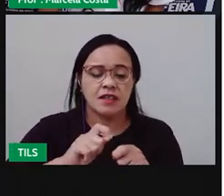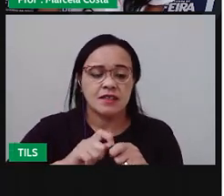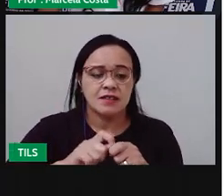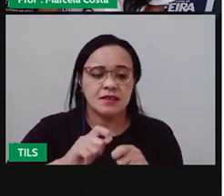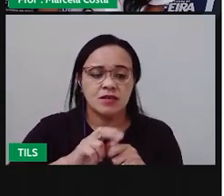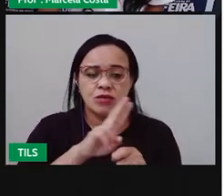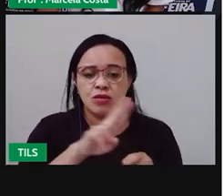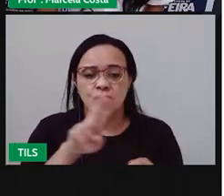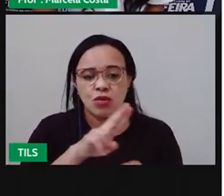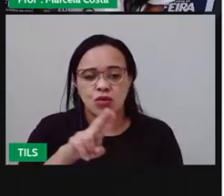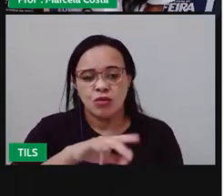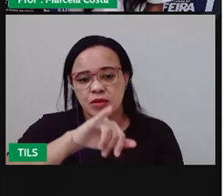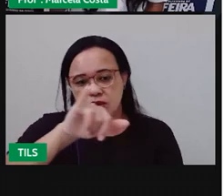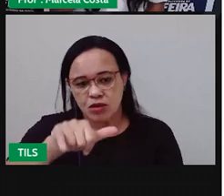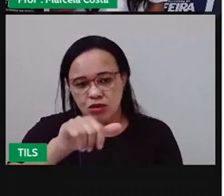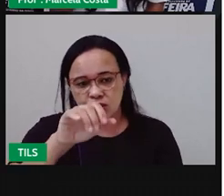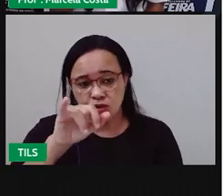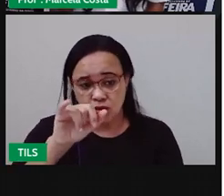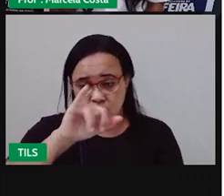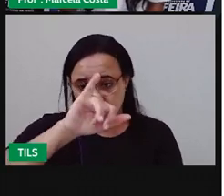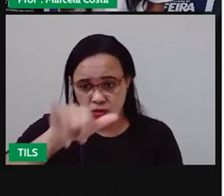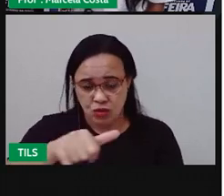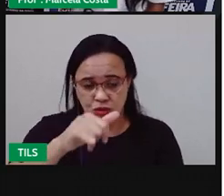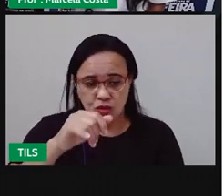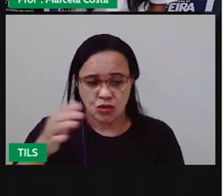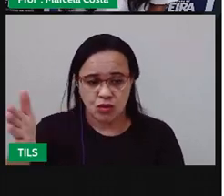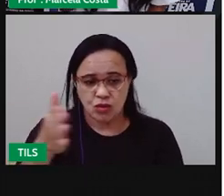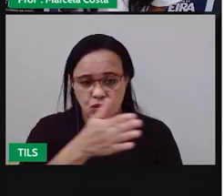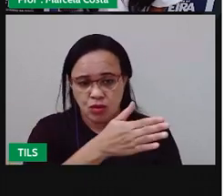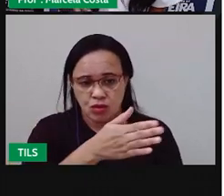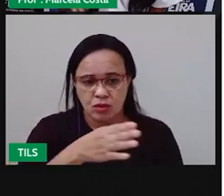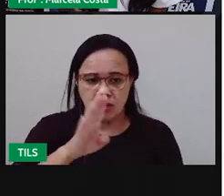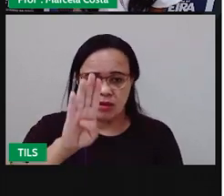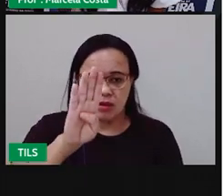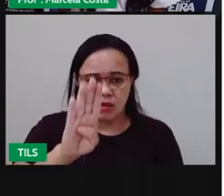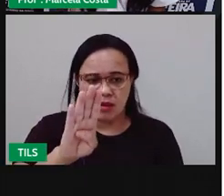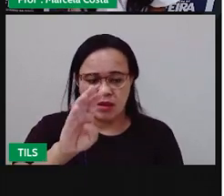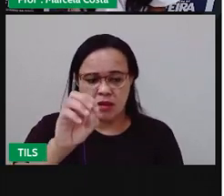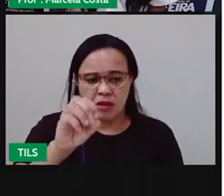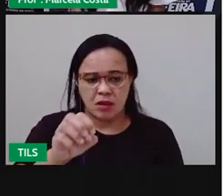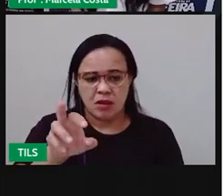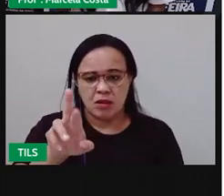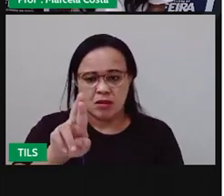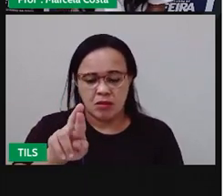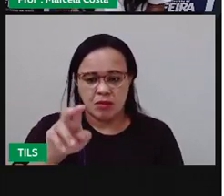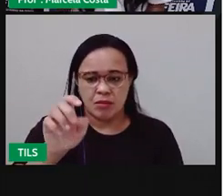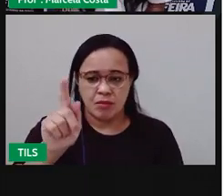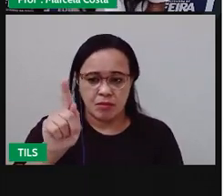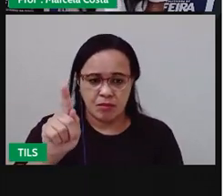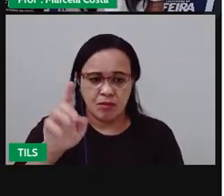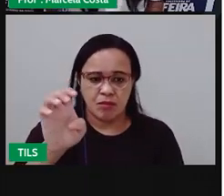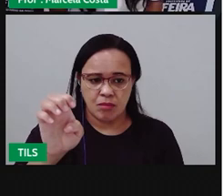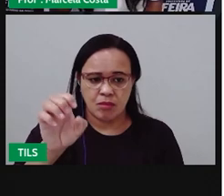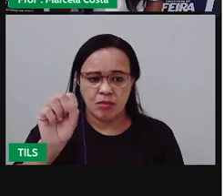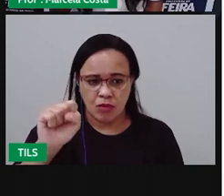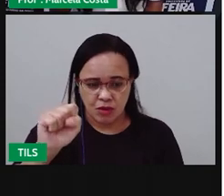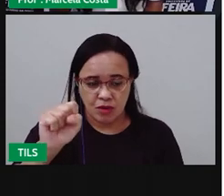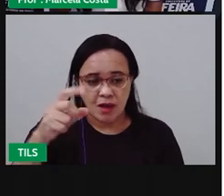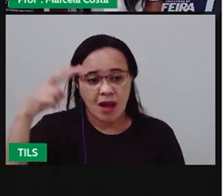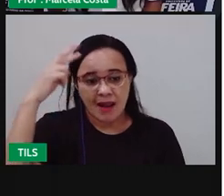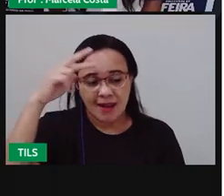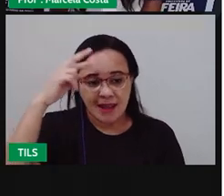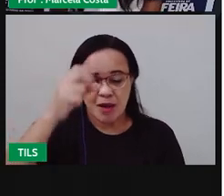Borges. Aquele xilógrafo famoso que a gente viu numa reportagem da aula